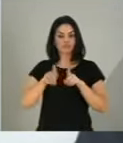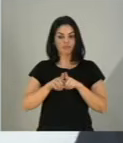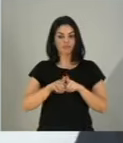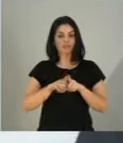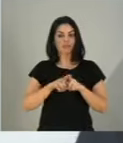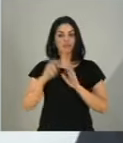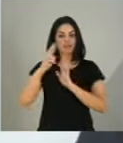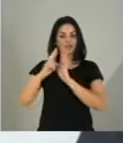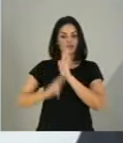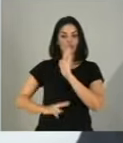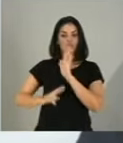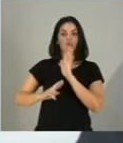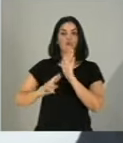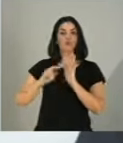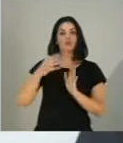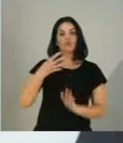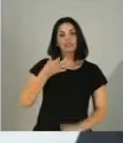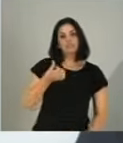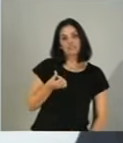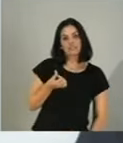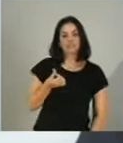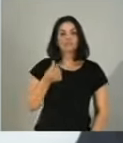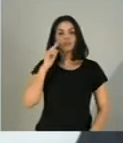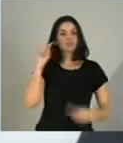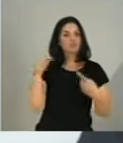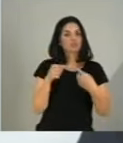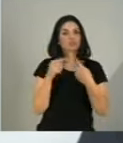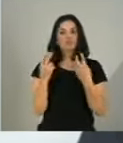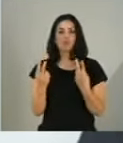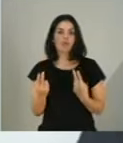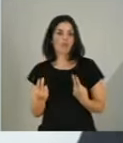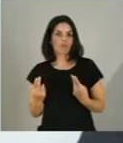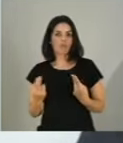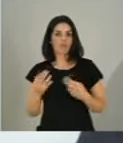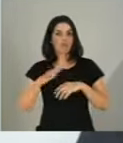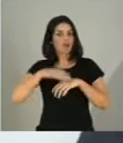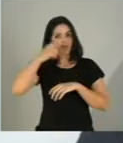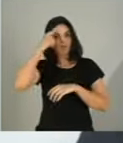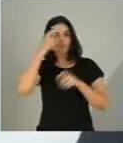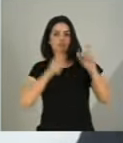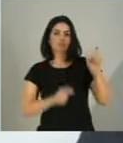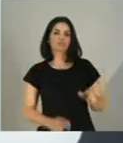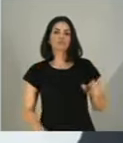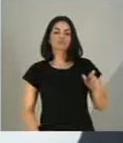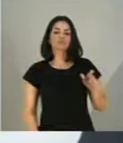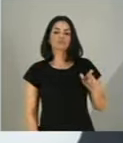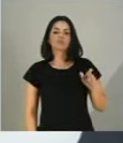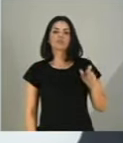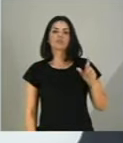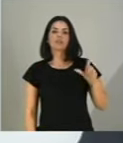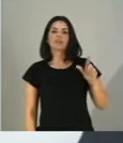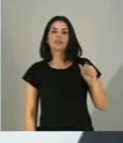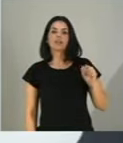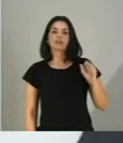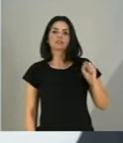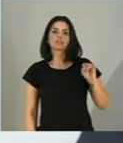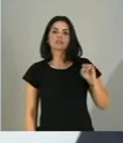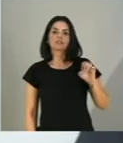46, que tem o mesmo objetivo. E o autor é o senador Gaúcho, Lazer Martins.